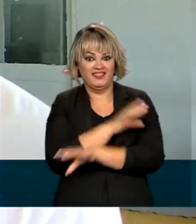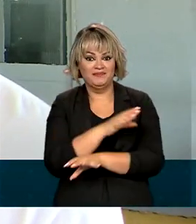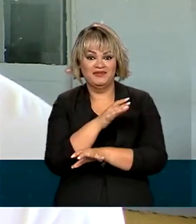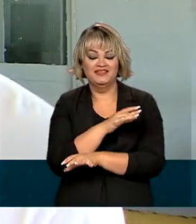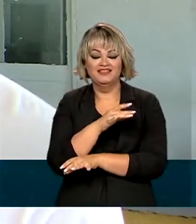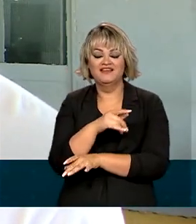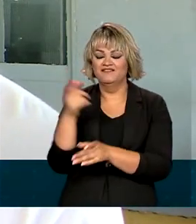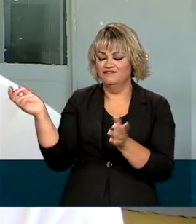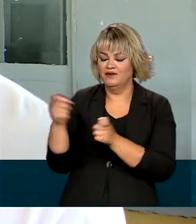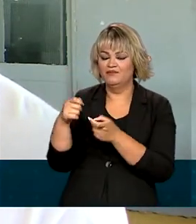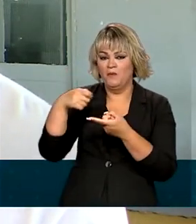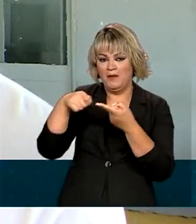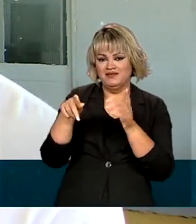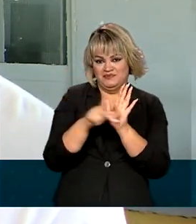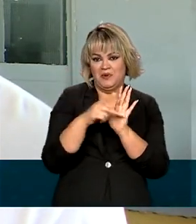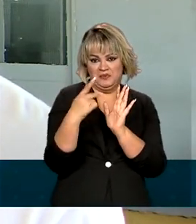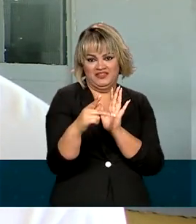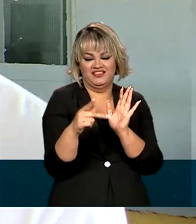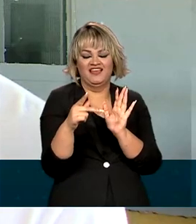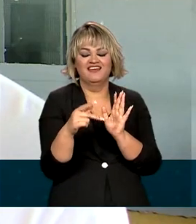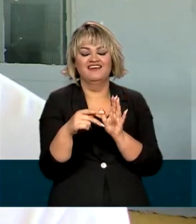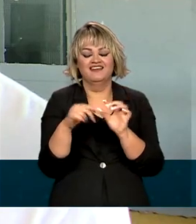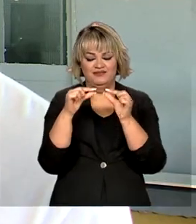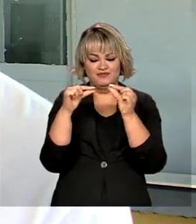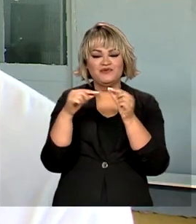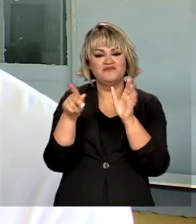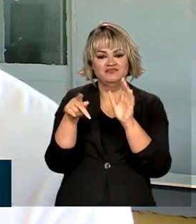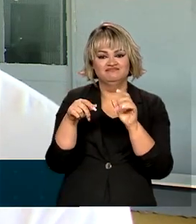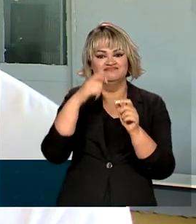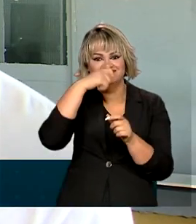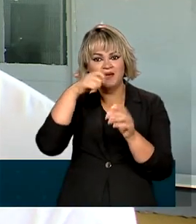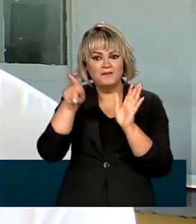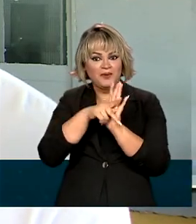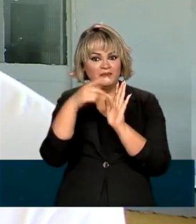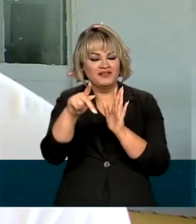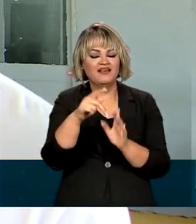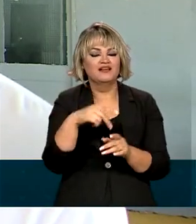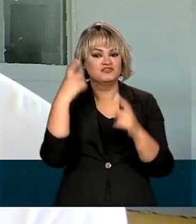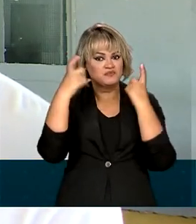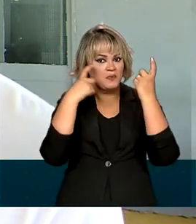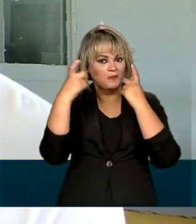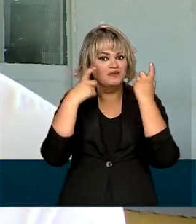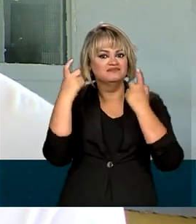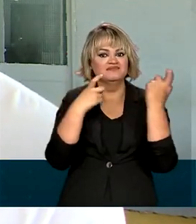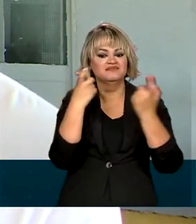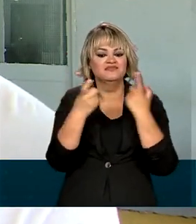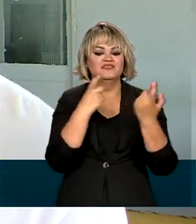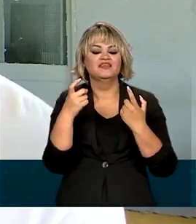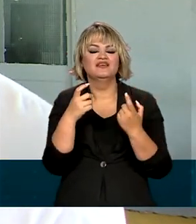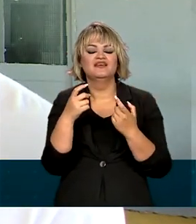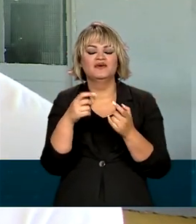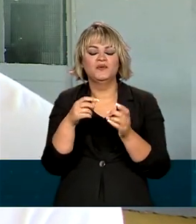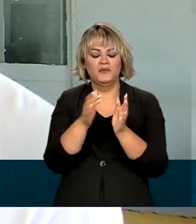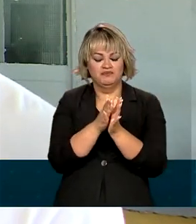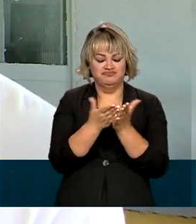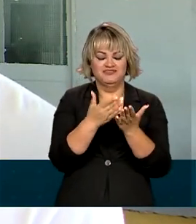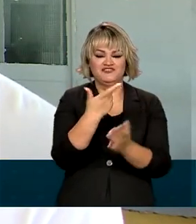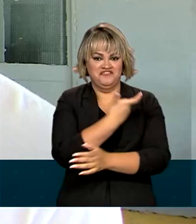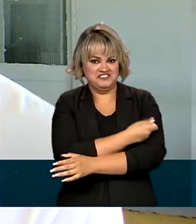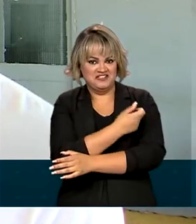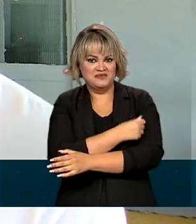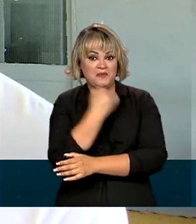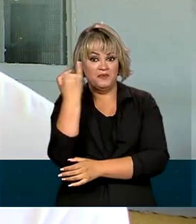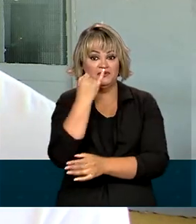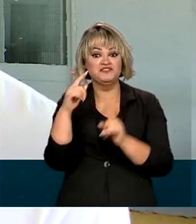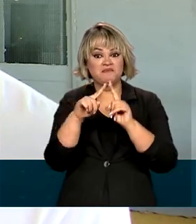com uma pasta apropriada, enfim, com a escovinha do tamanho dele, a gente tem essa preocupação também, não somente com a caderneta da vacinação,